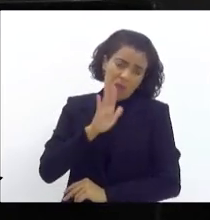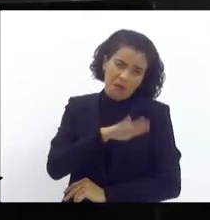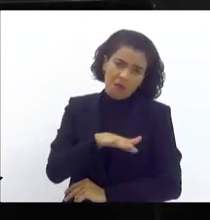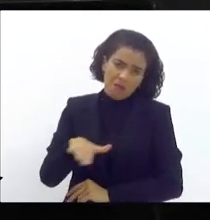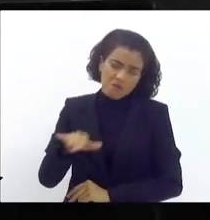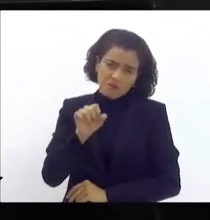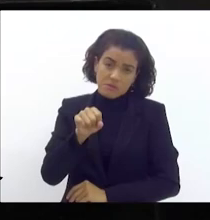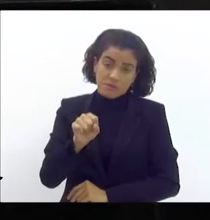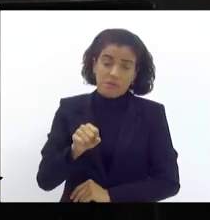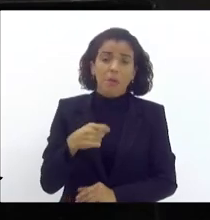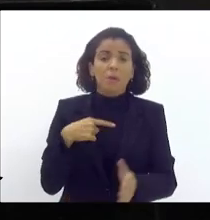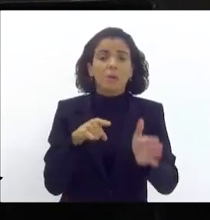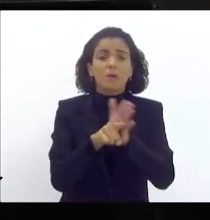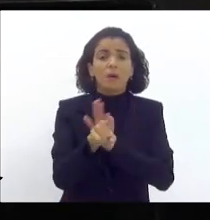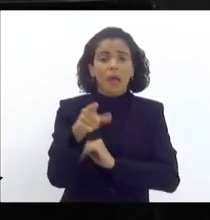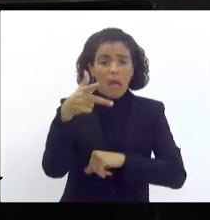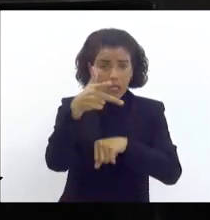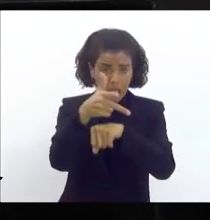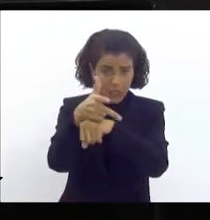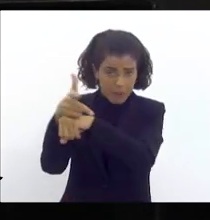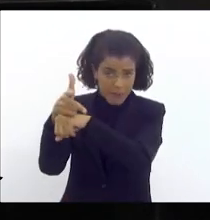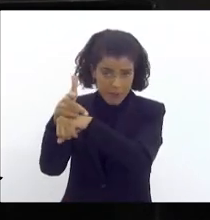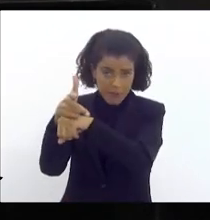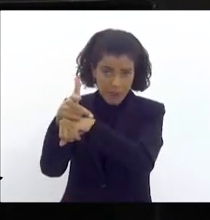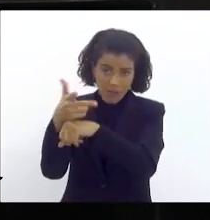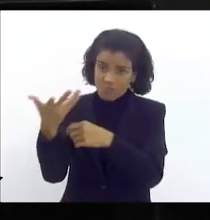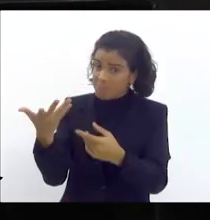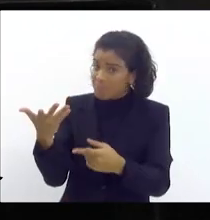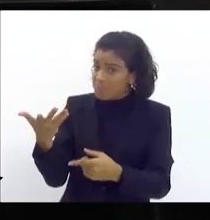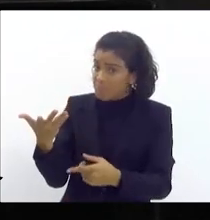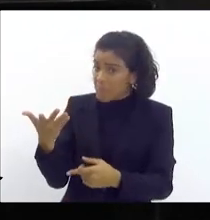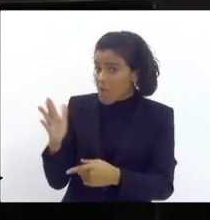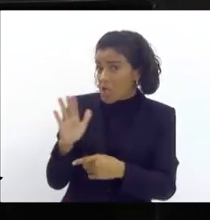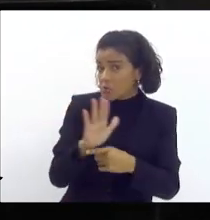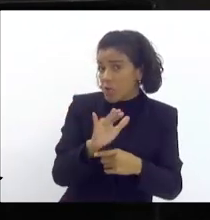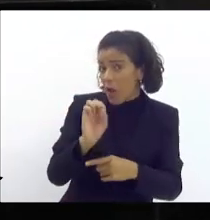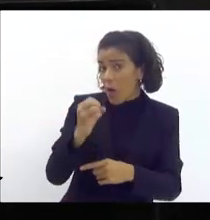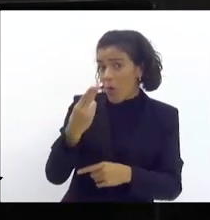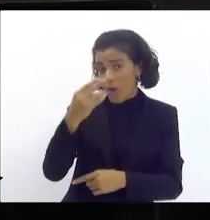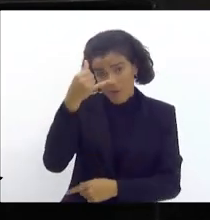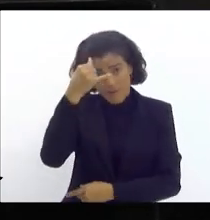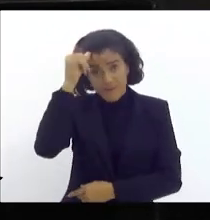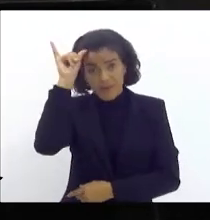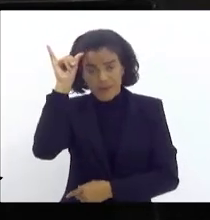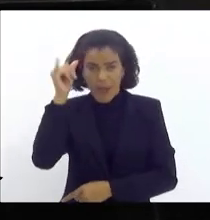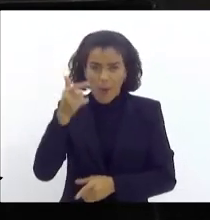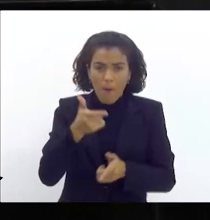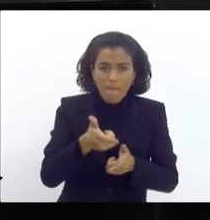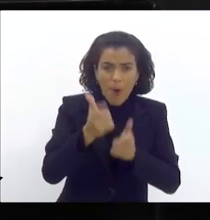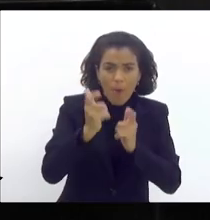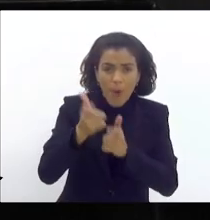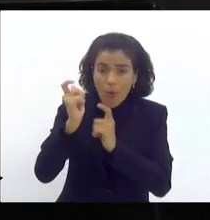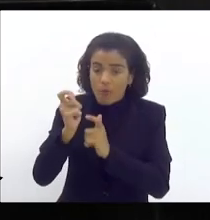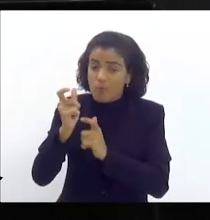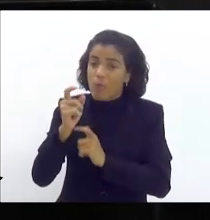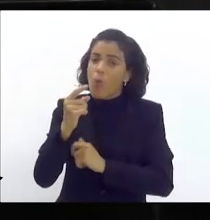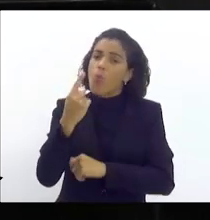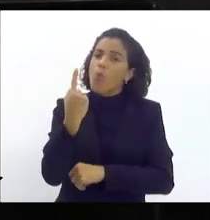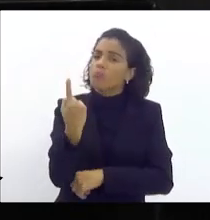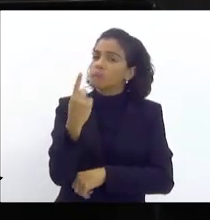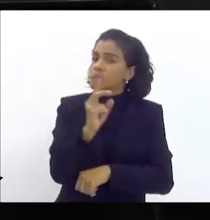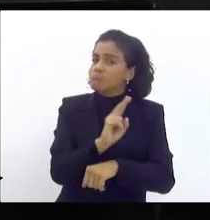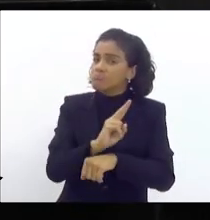pergunto, as câmeras, será que elas não iriam inibir esse ataque? Um segurança,